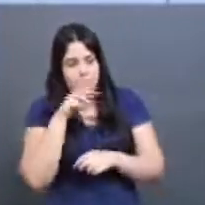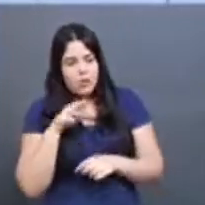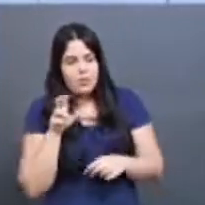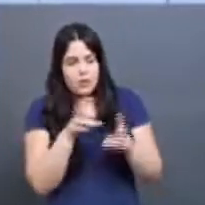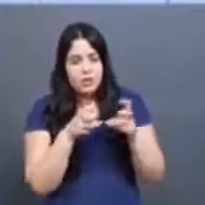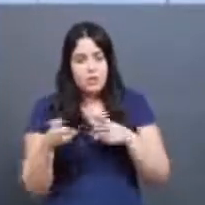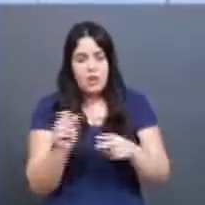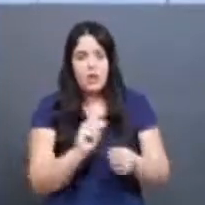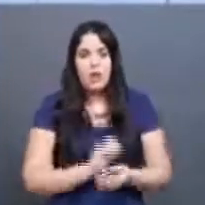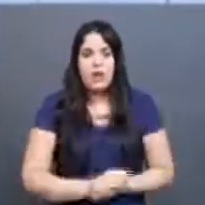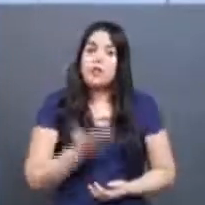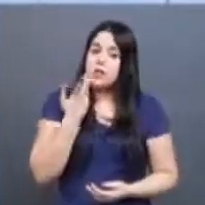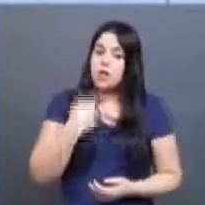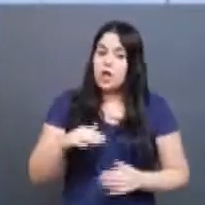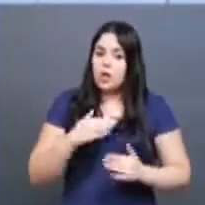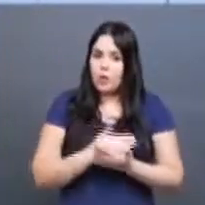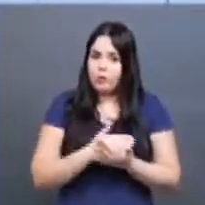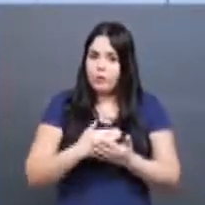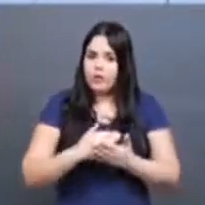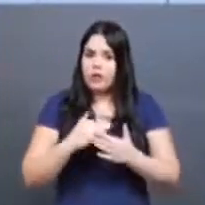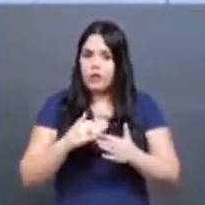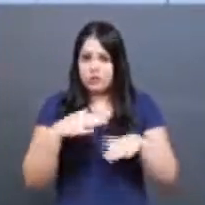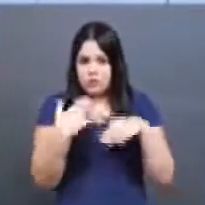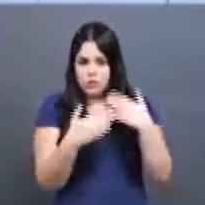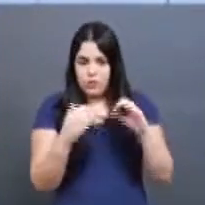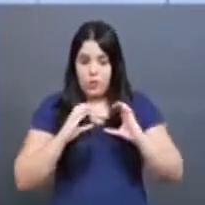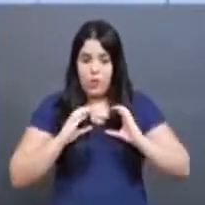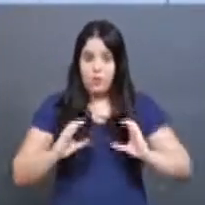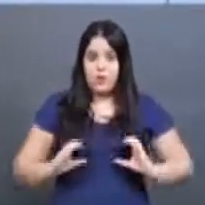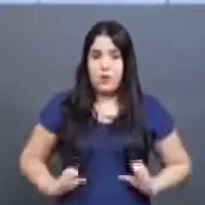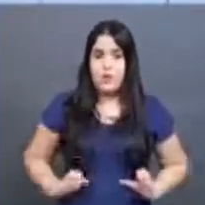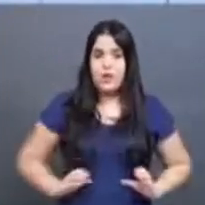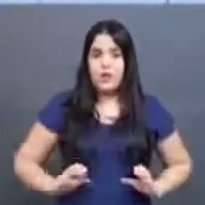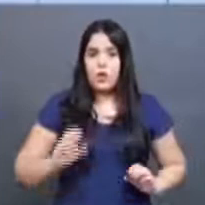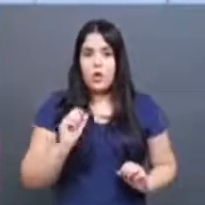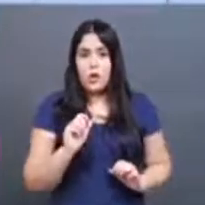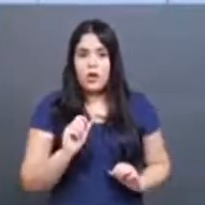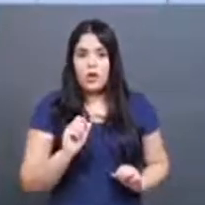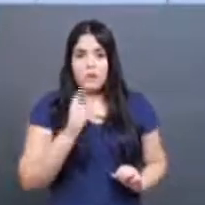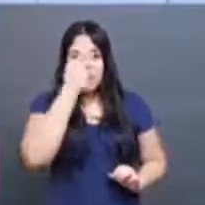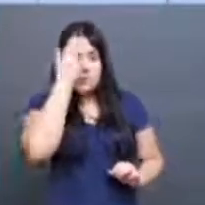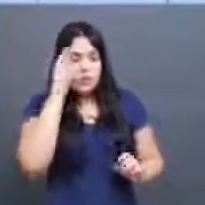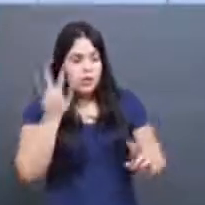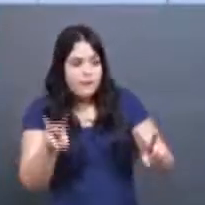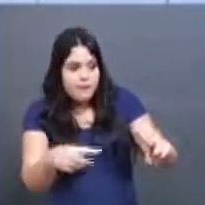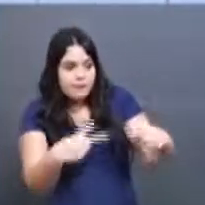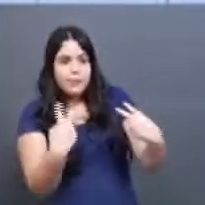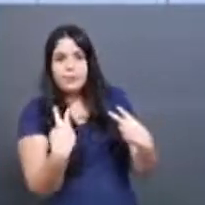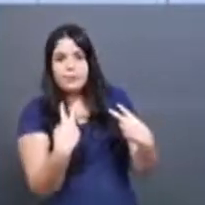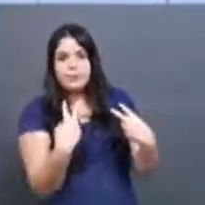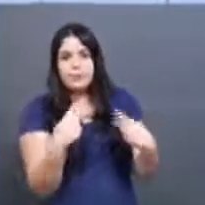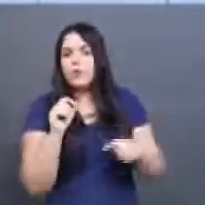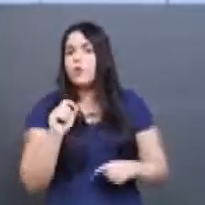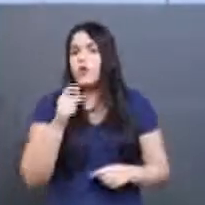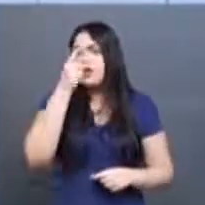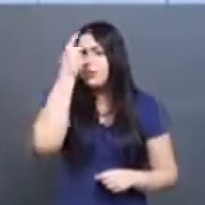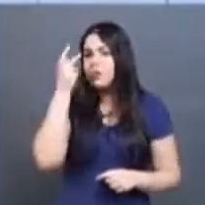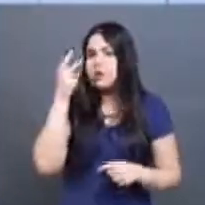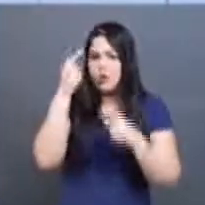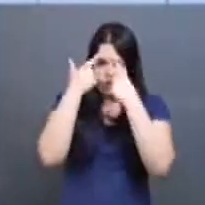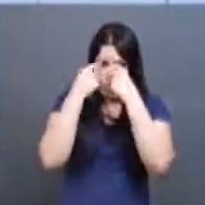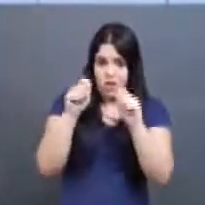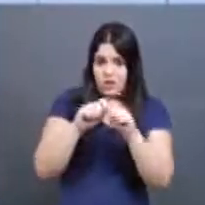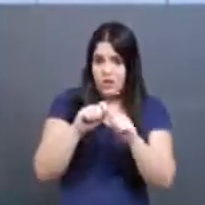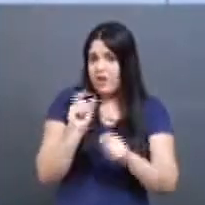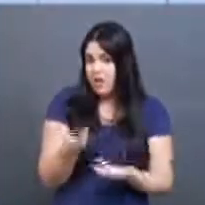ela começa a desenvolver comportamentos assim para chamar a atenção. Então, no fundo, o que esse agressor quer? Chamar a